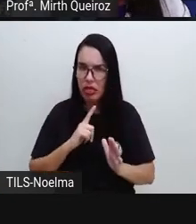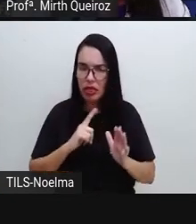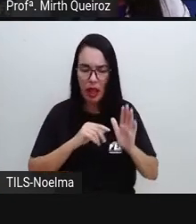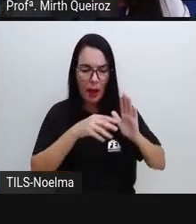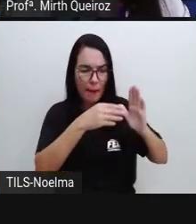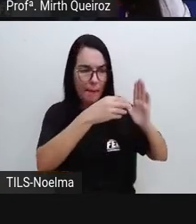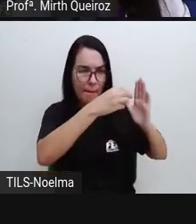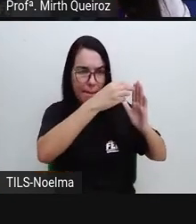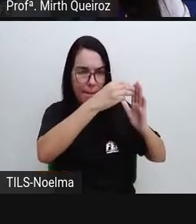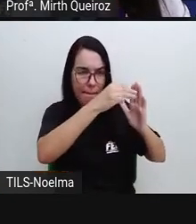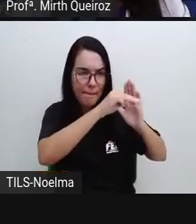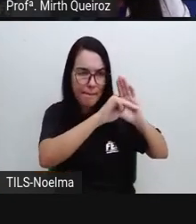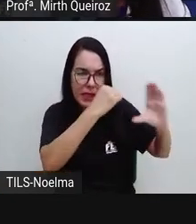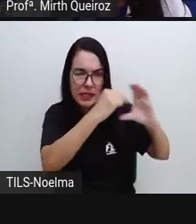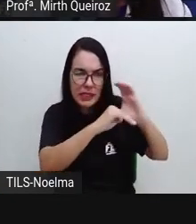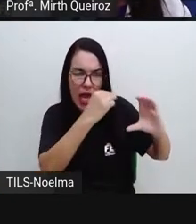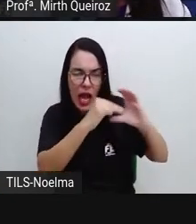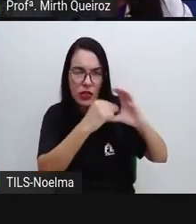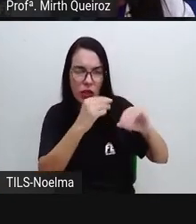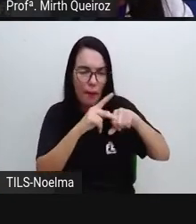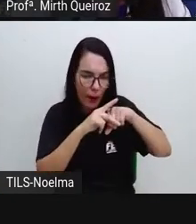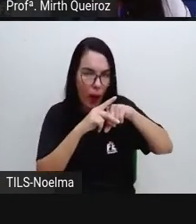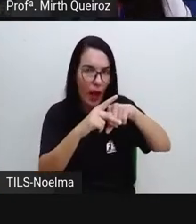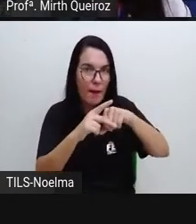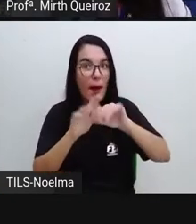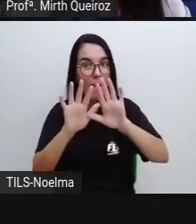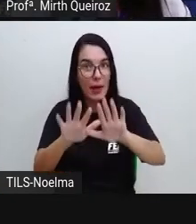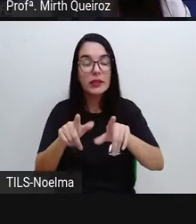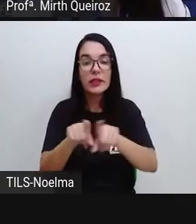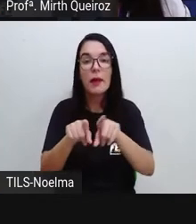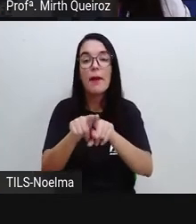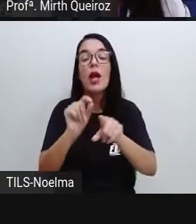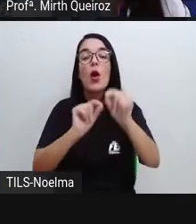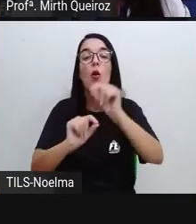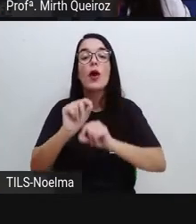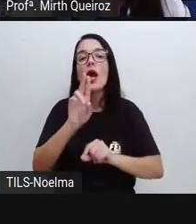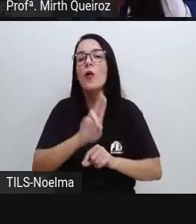forma de poema, ele utiliza também o quê? A imagem, né?